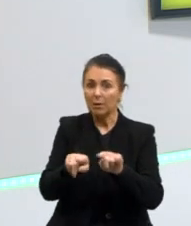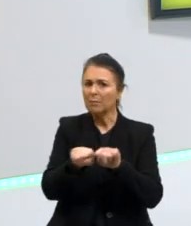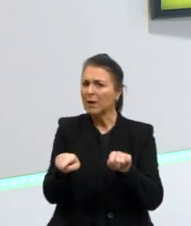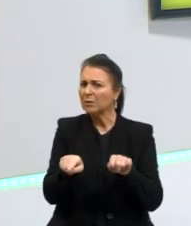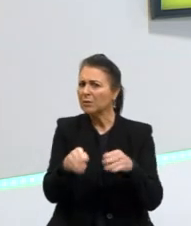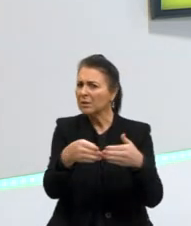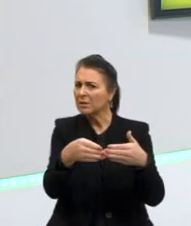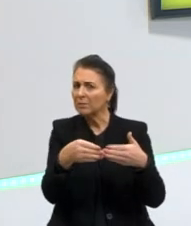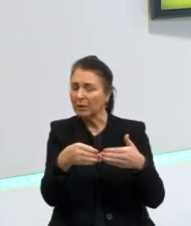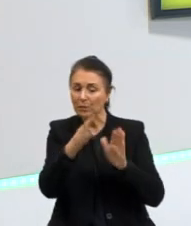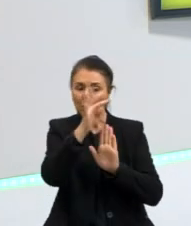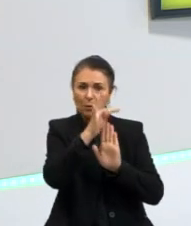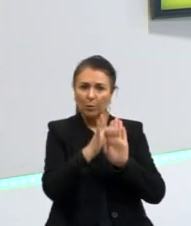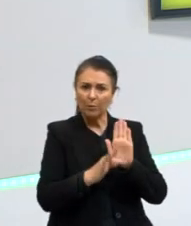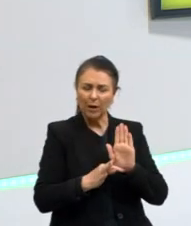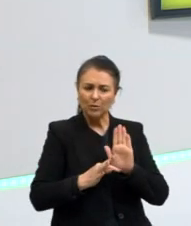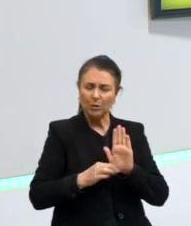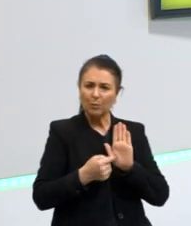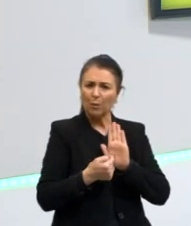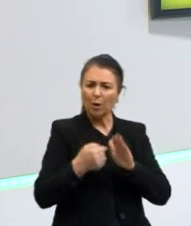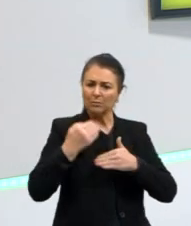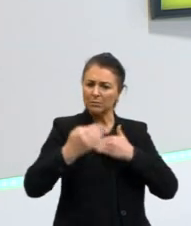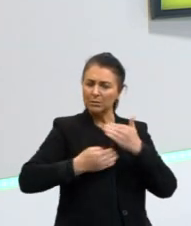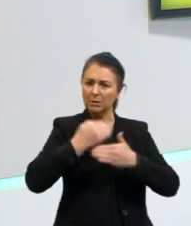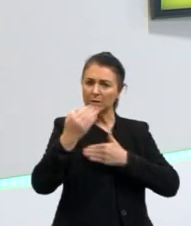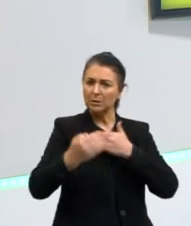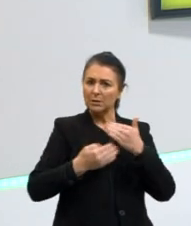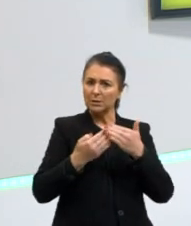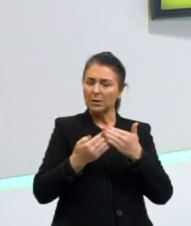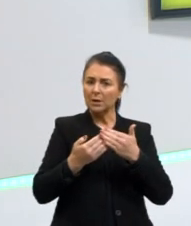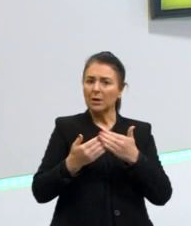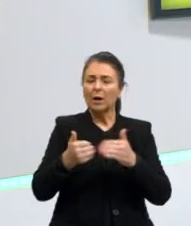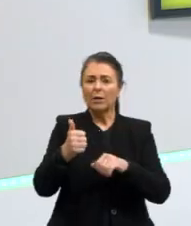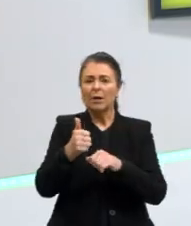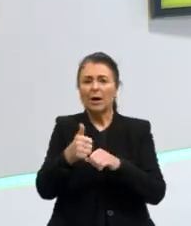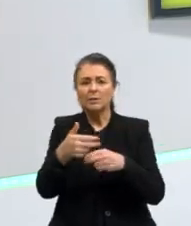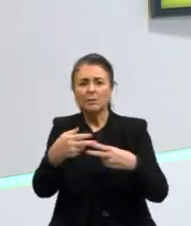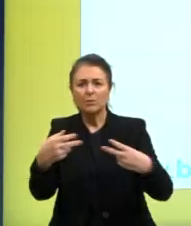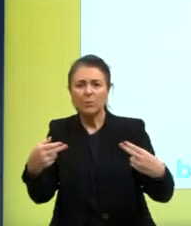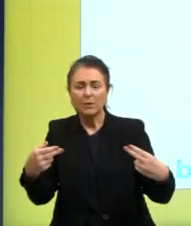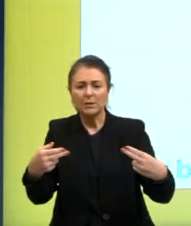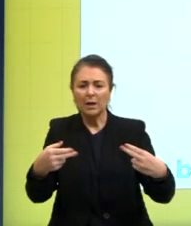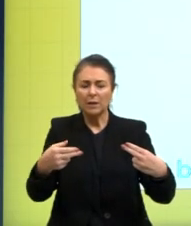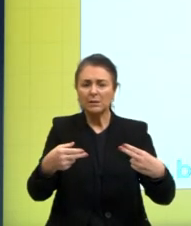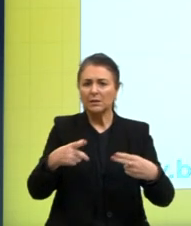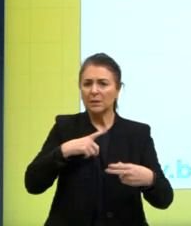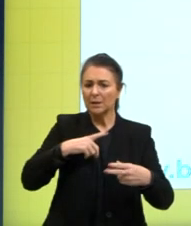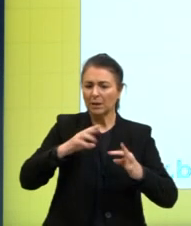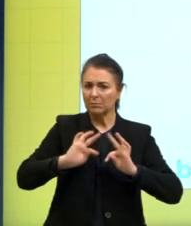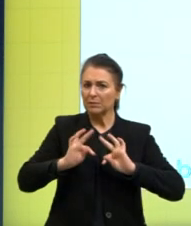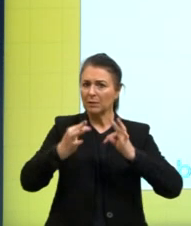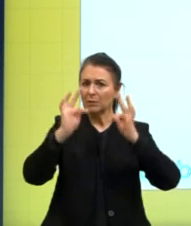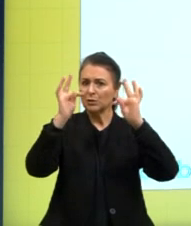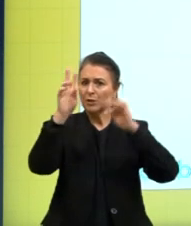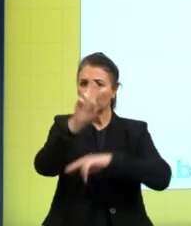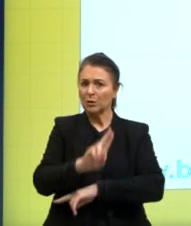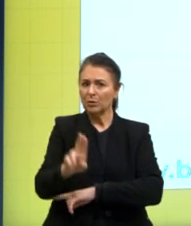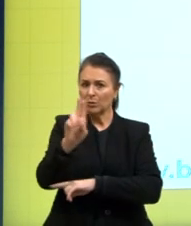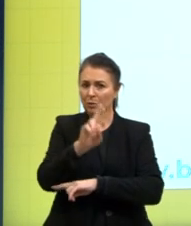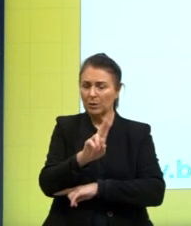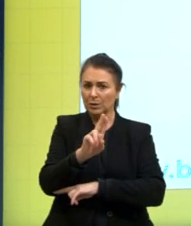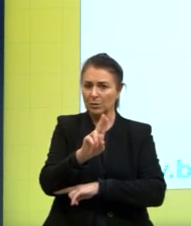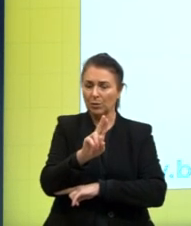o texto trata da evolução inerente as funcionalidades de recursos tecnológicos a expressão la